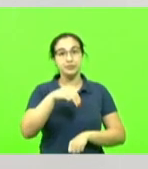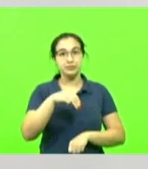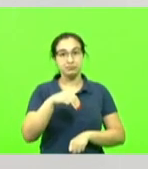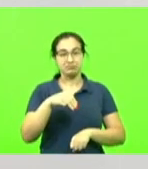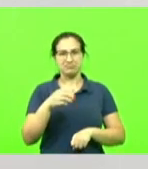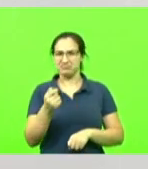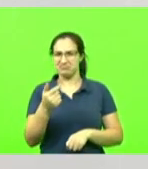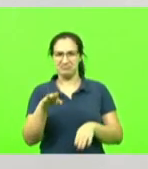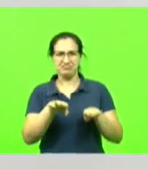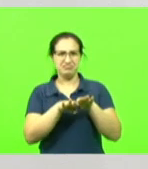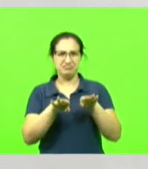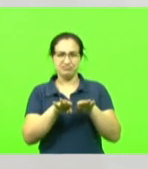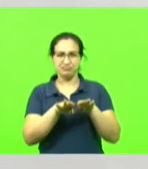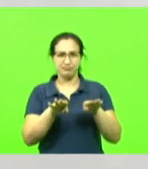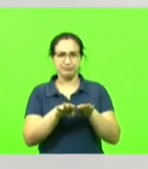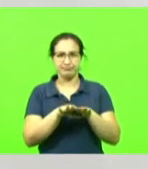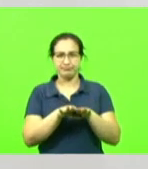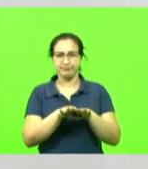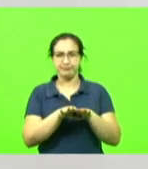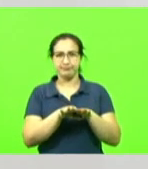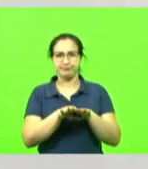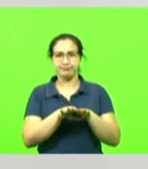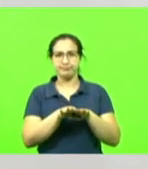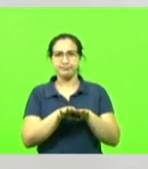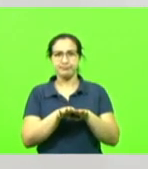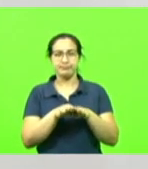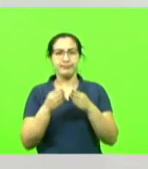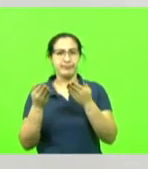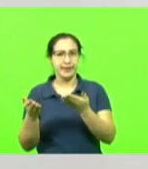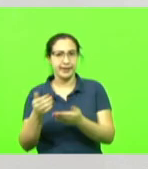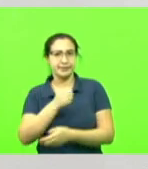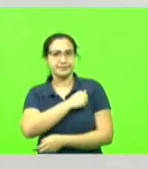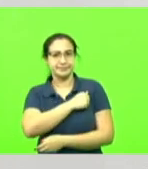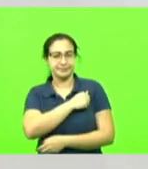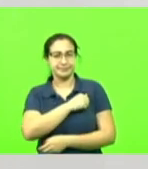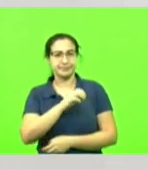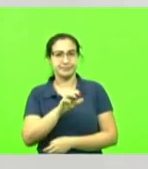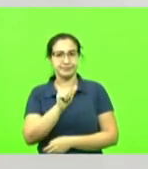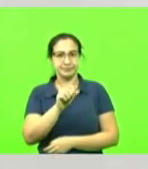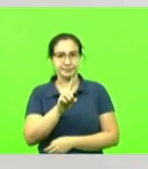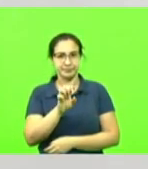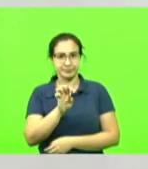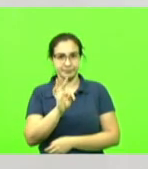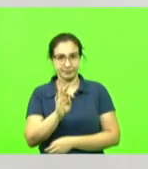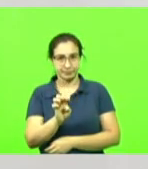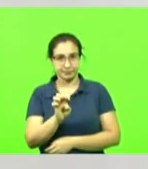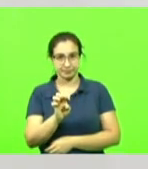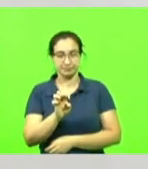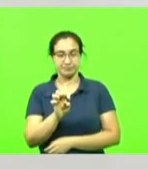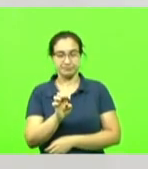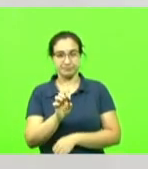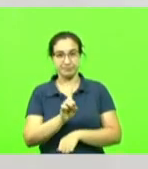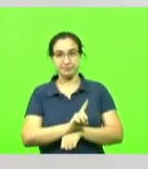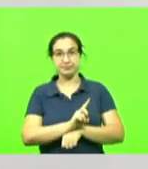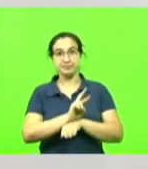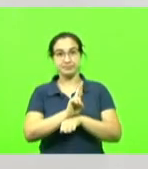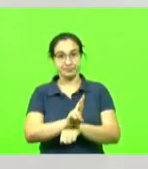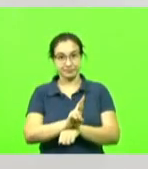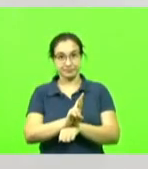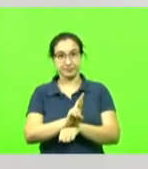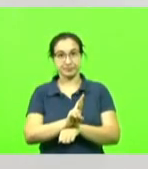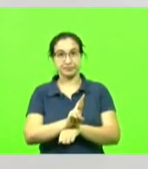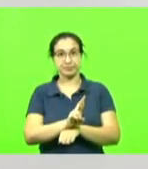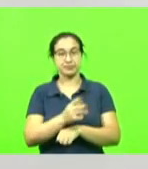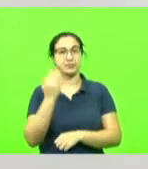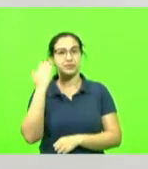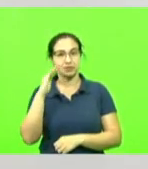hoje a que ganha um aluno cadete. com doutorado, por isso que entendo bem a emenda do